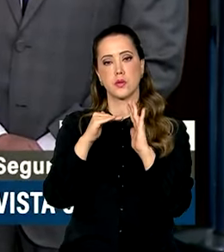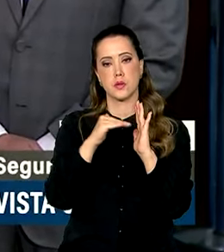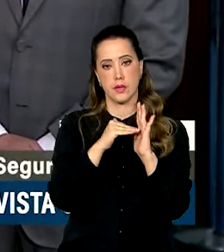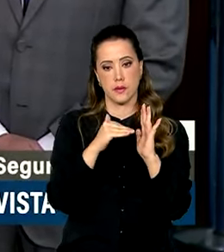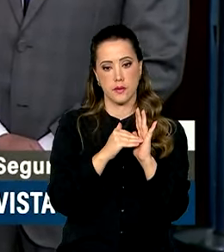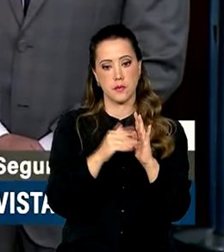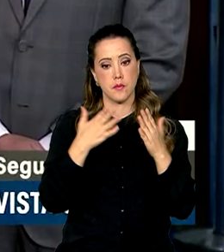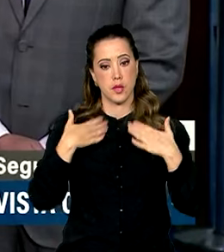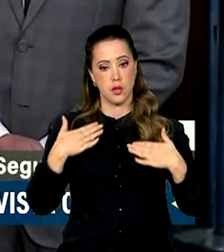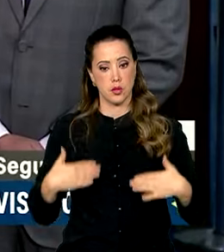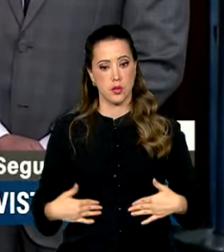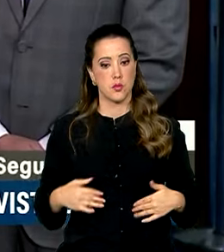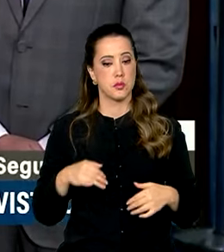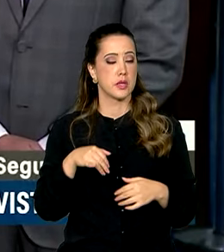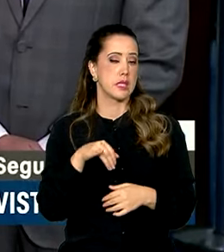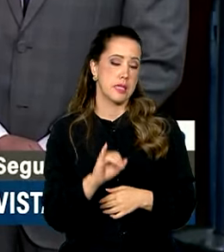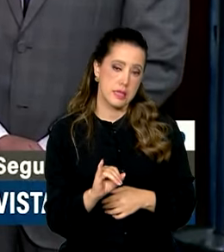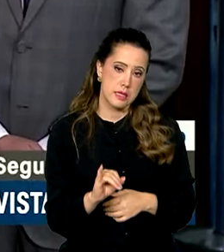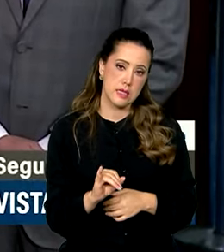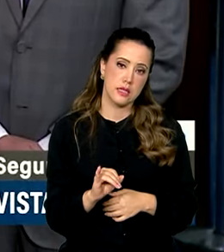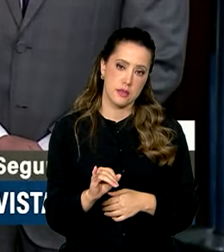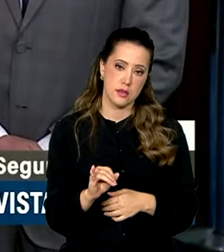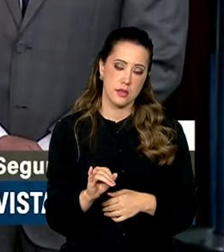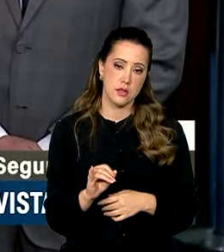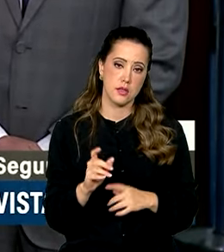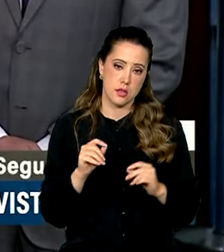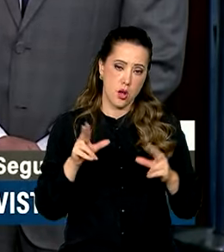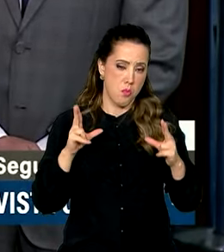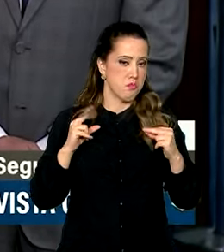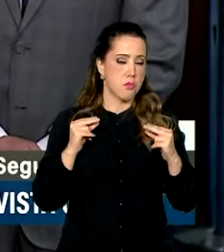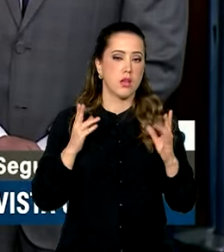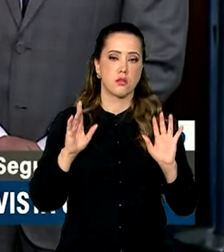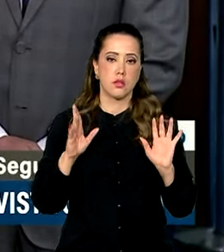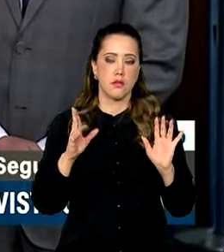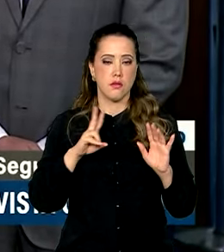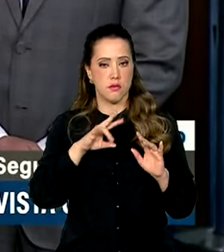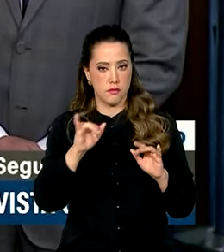a roupa que, se eu mereço essa aprovação, é a roupa que eu vestirei sempre. Obrigado.